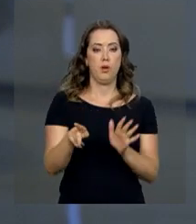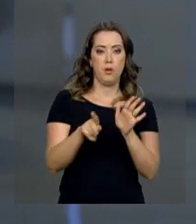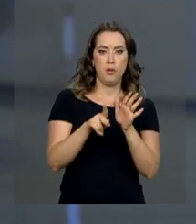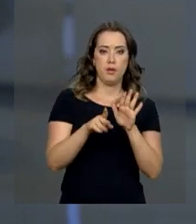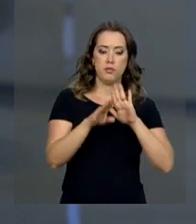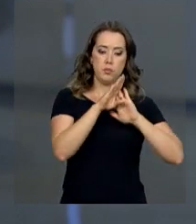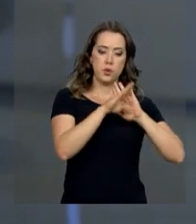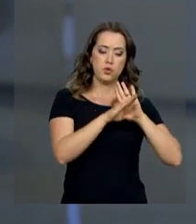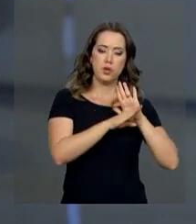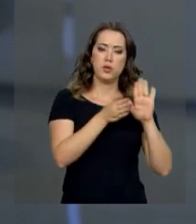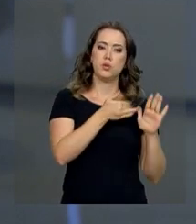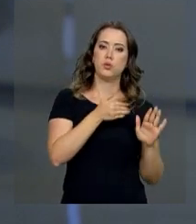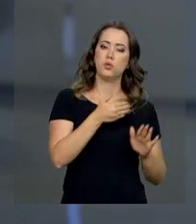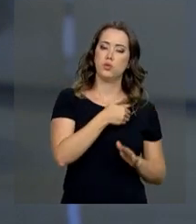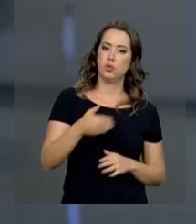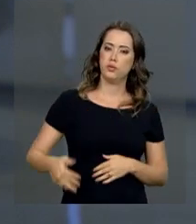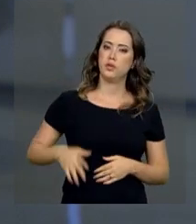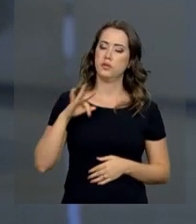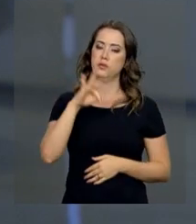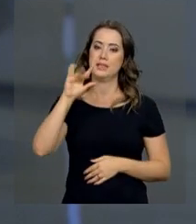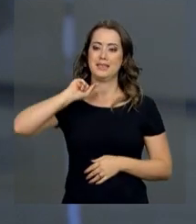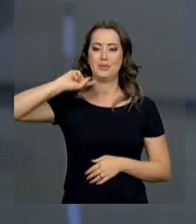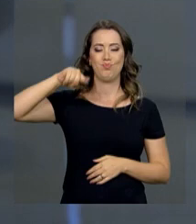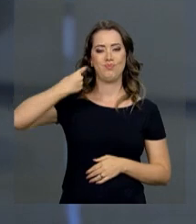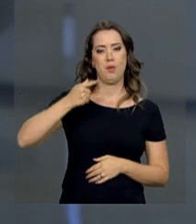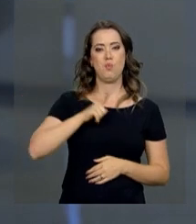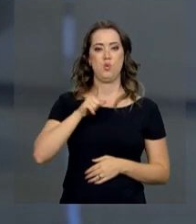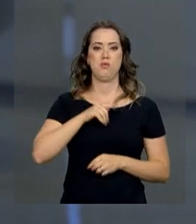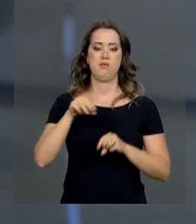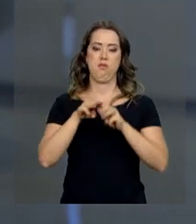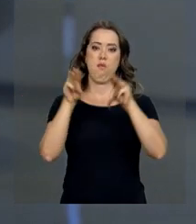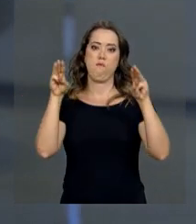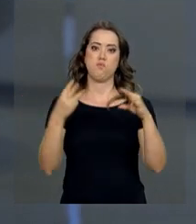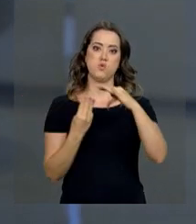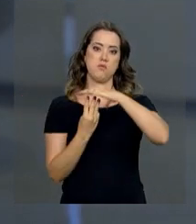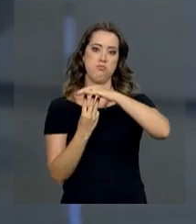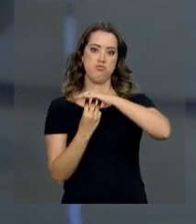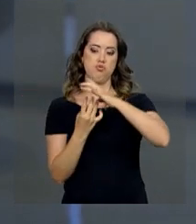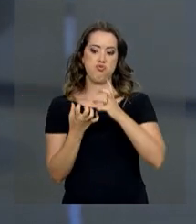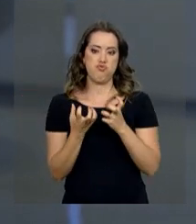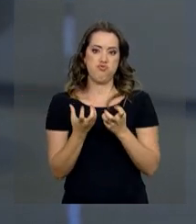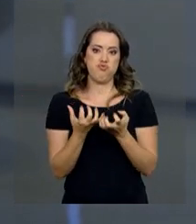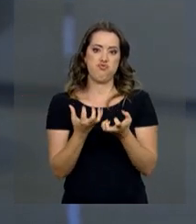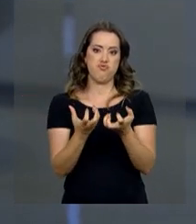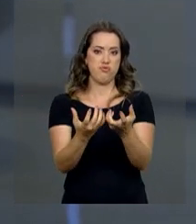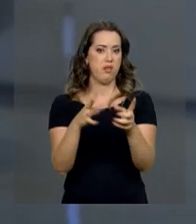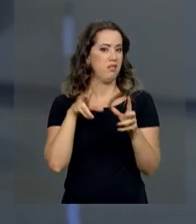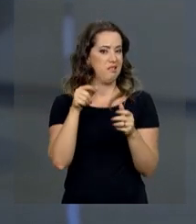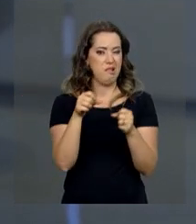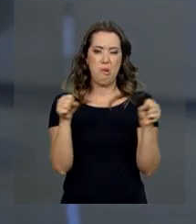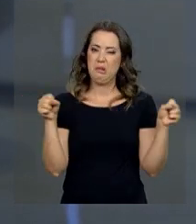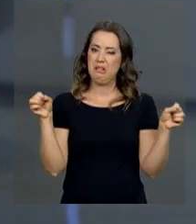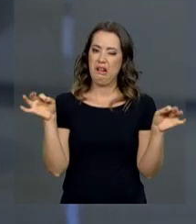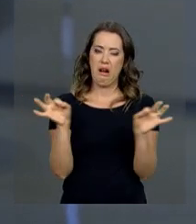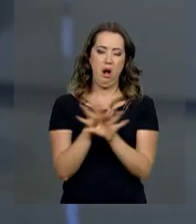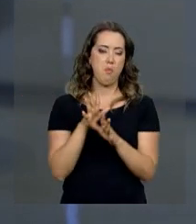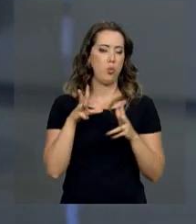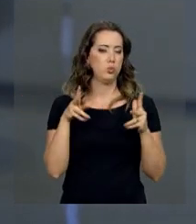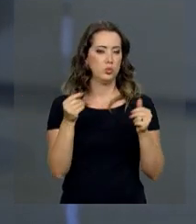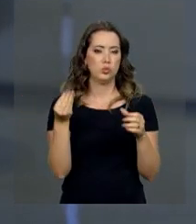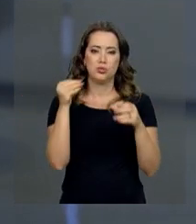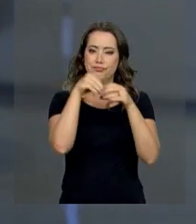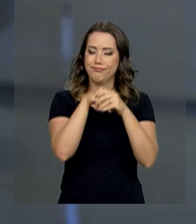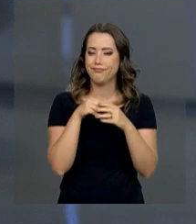após aquele incêndio que atingiu o Museu Nacional do Rio de Janeiro e acabou destruindo praticamente todo o acervo do museu